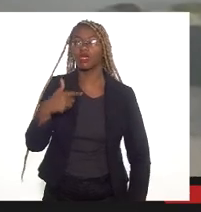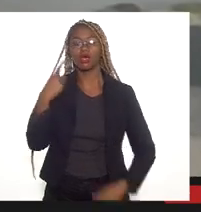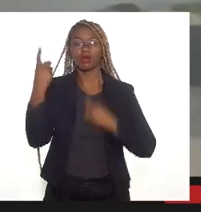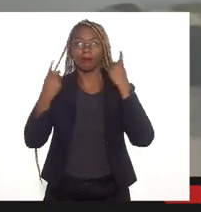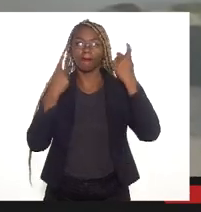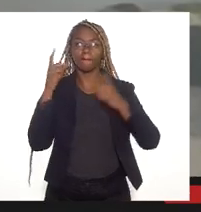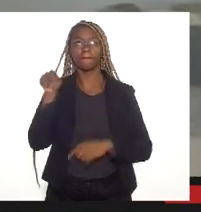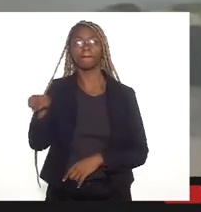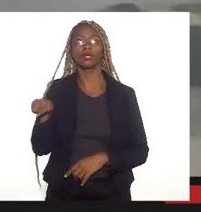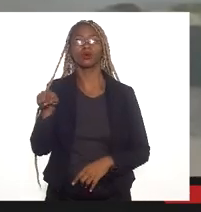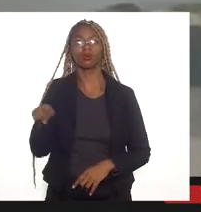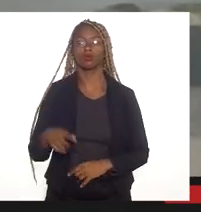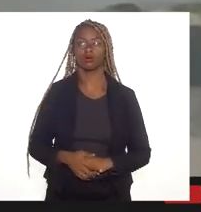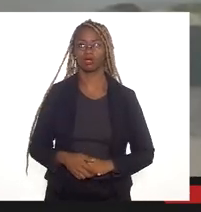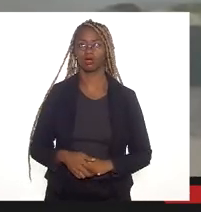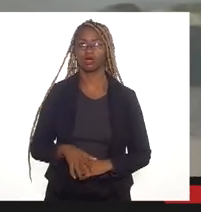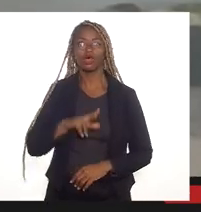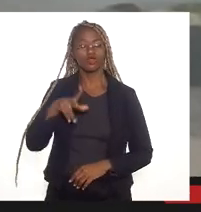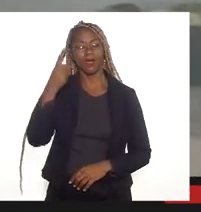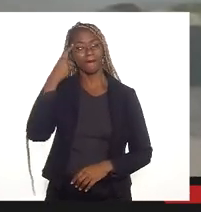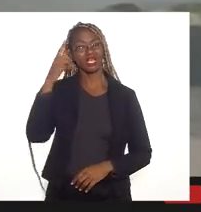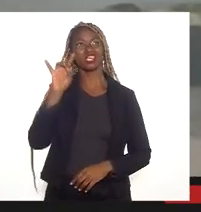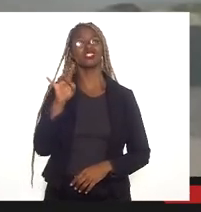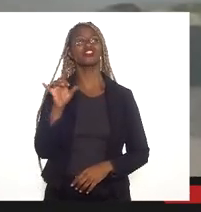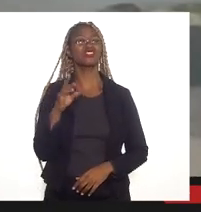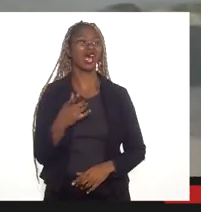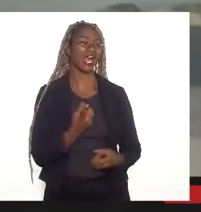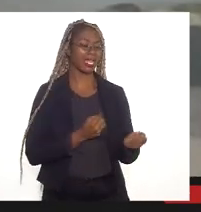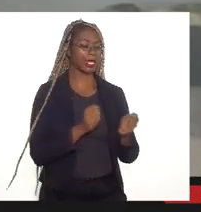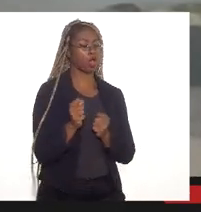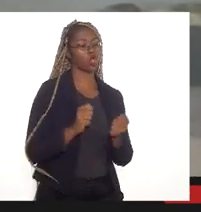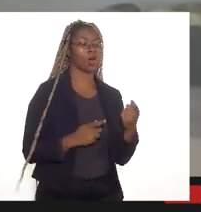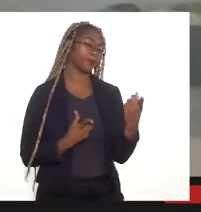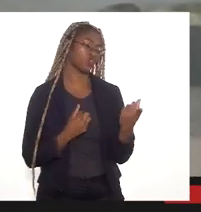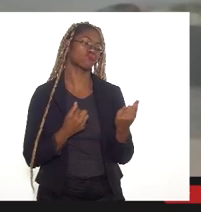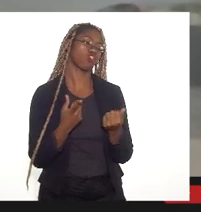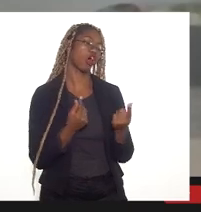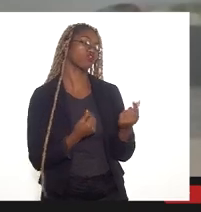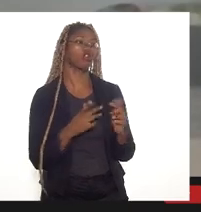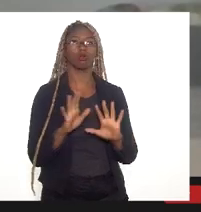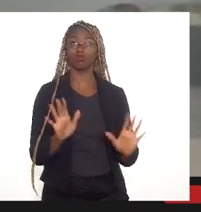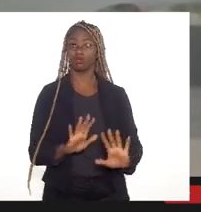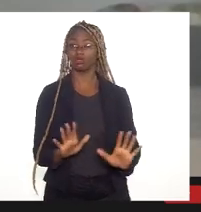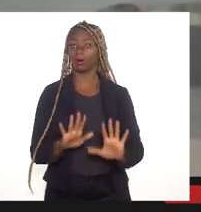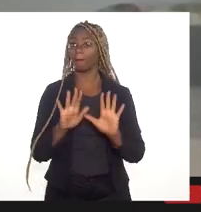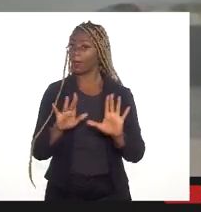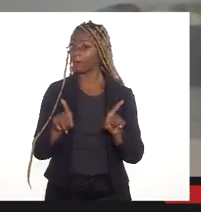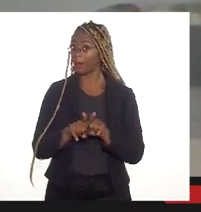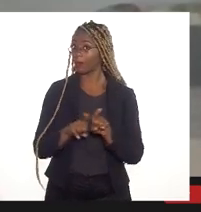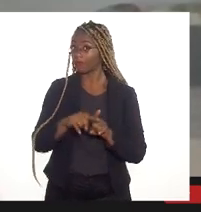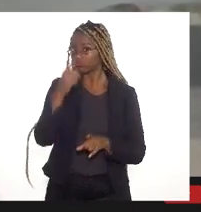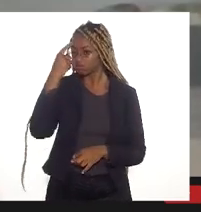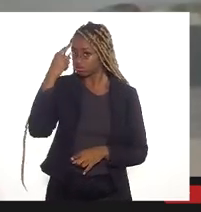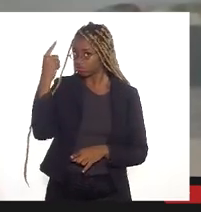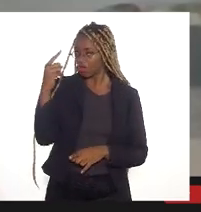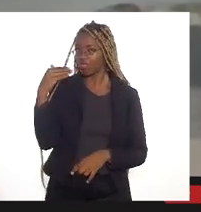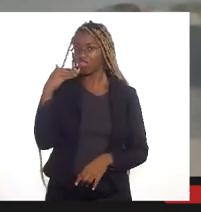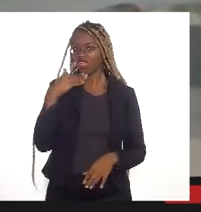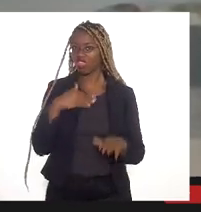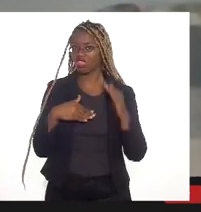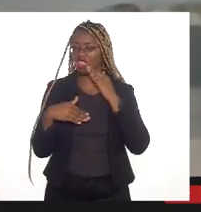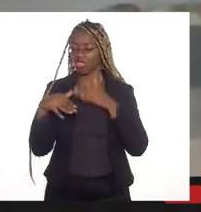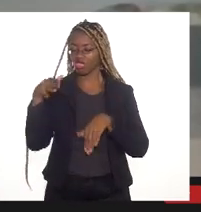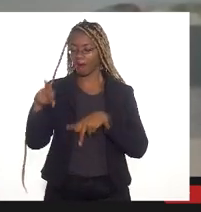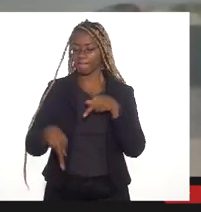preocupação. Não pensar somente no aspecto econômico, mas pensar nos danos, nos danos à sua